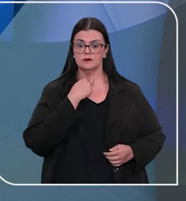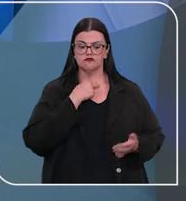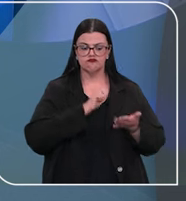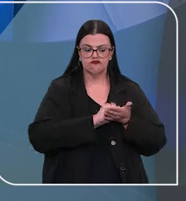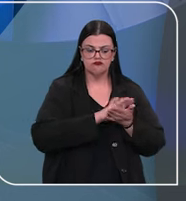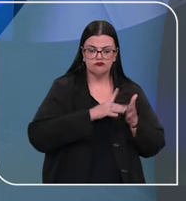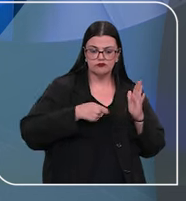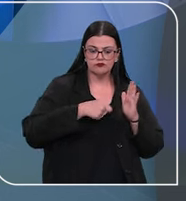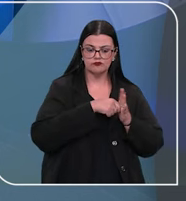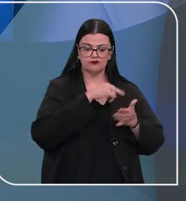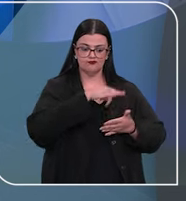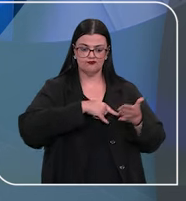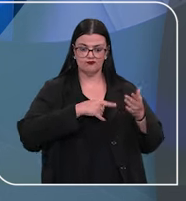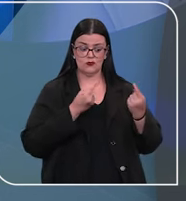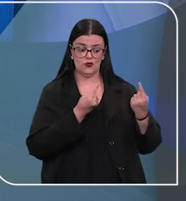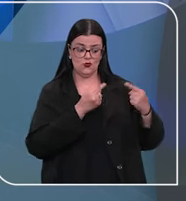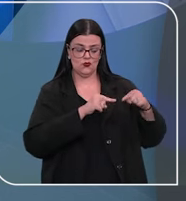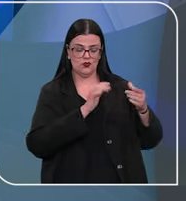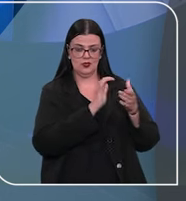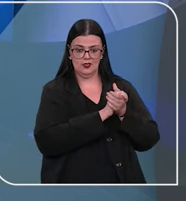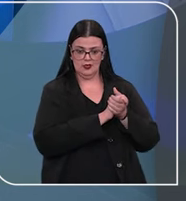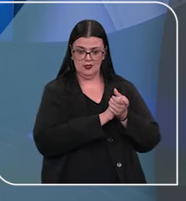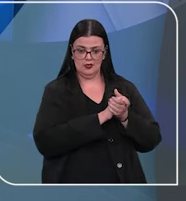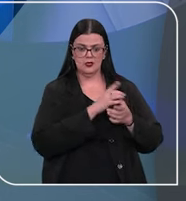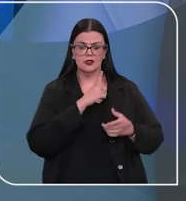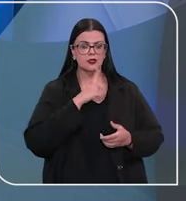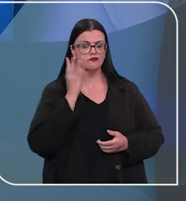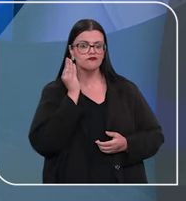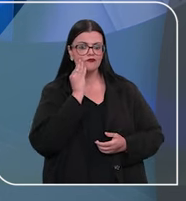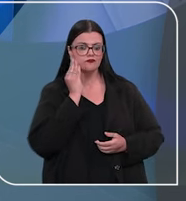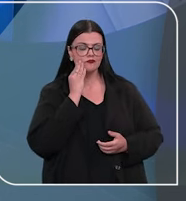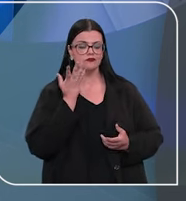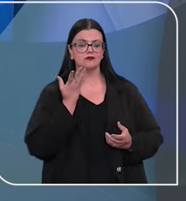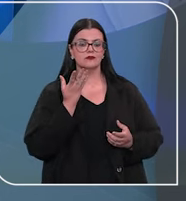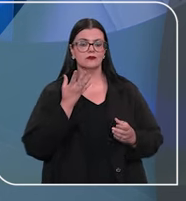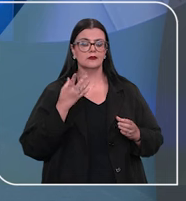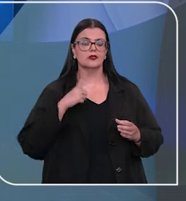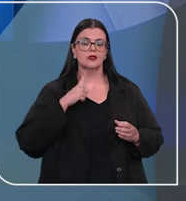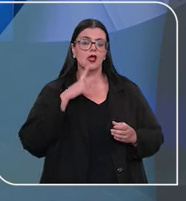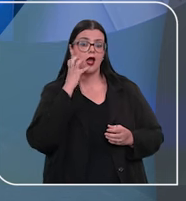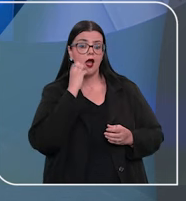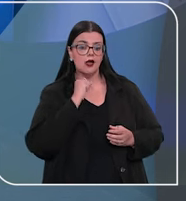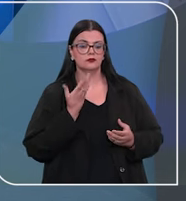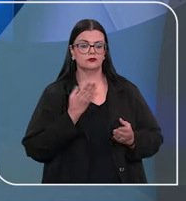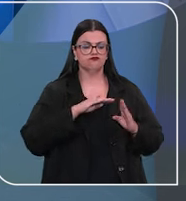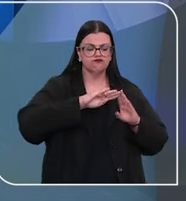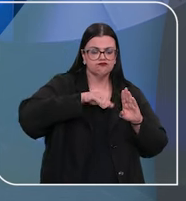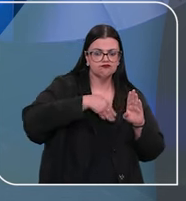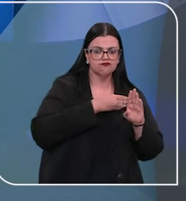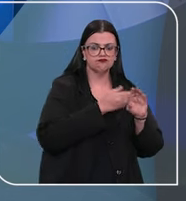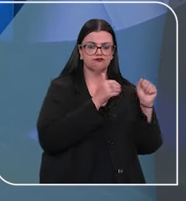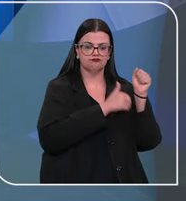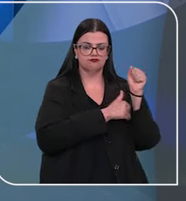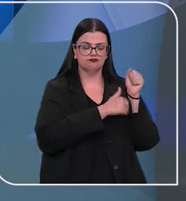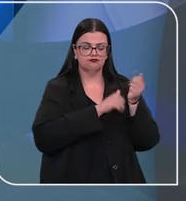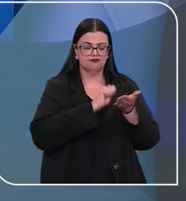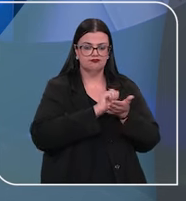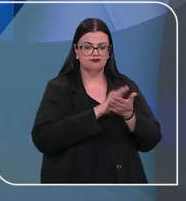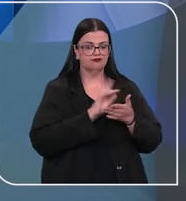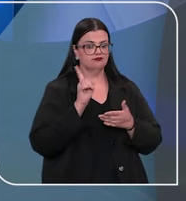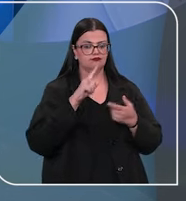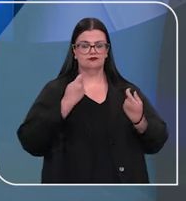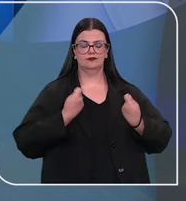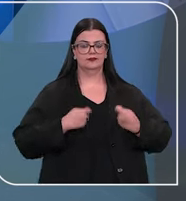ter movido a ação civil pública contra um casal que tentou fazer uma adoção à brasileira, por entender que a ação